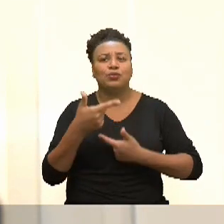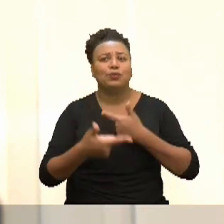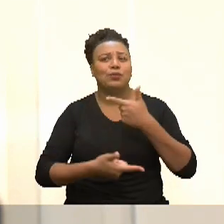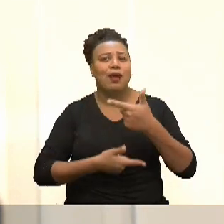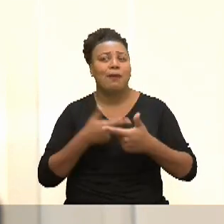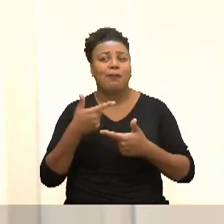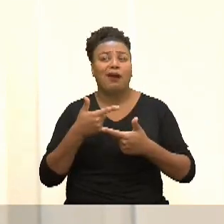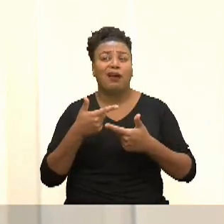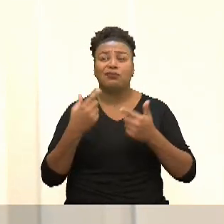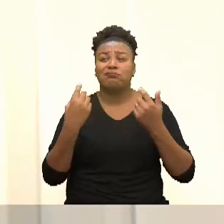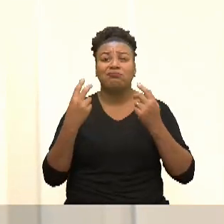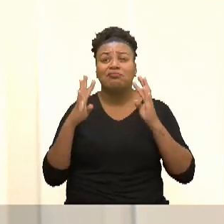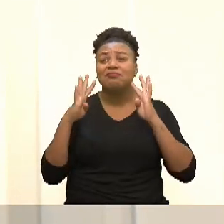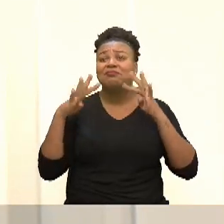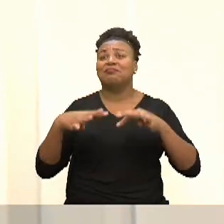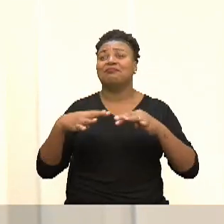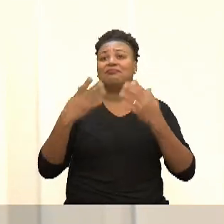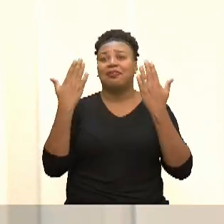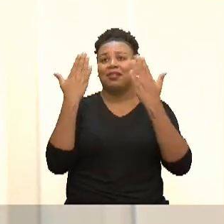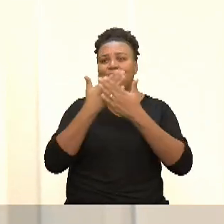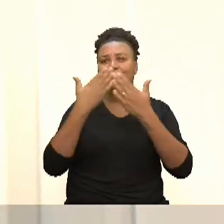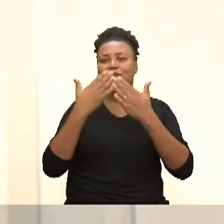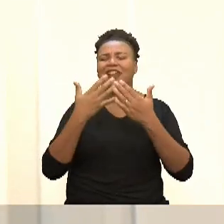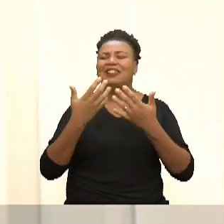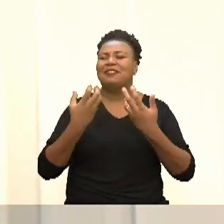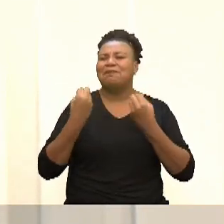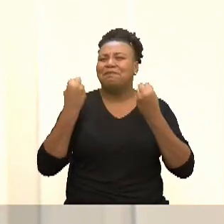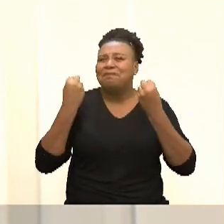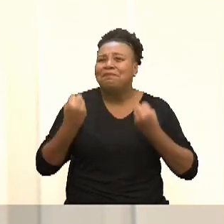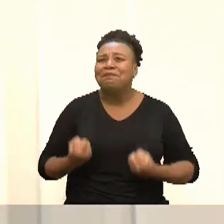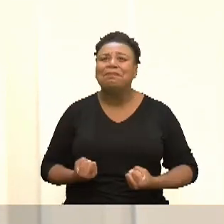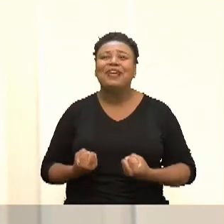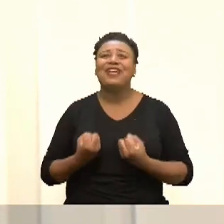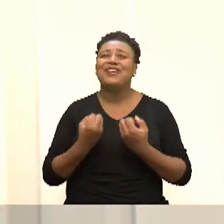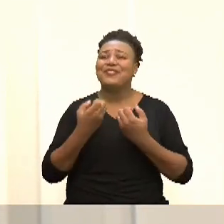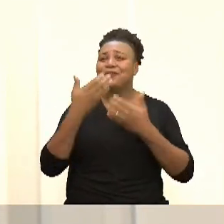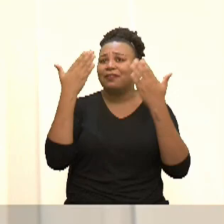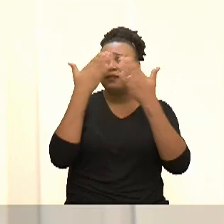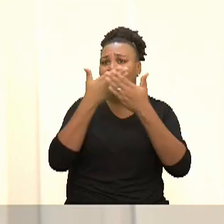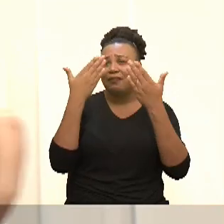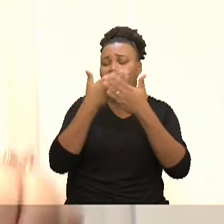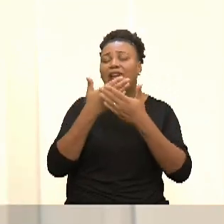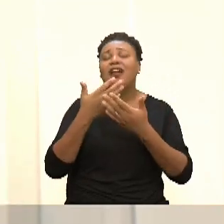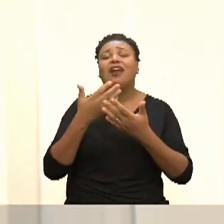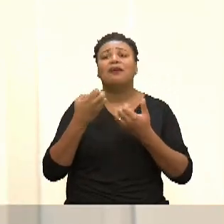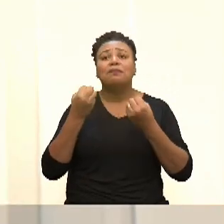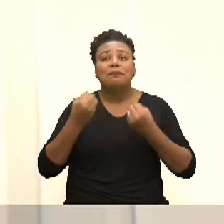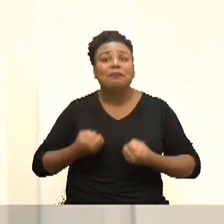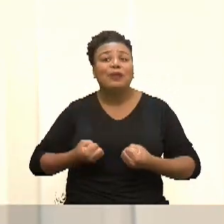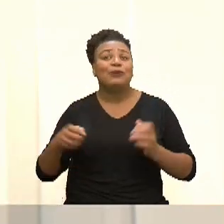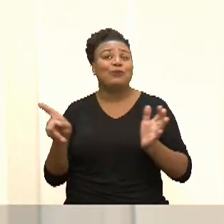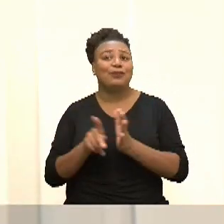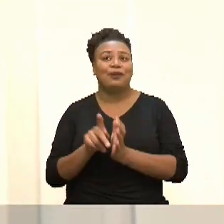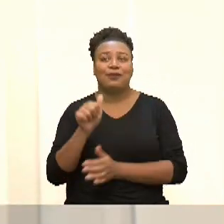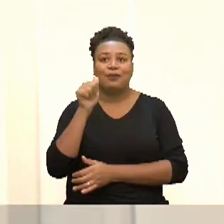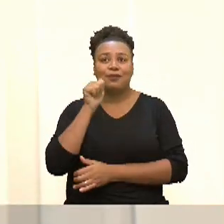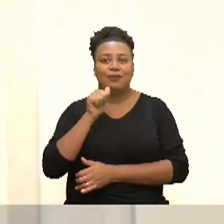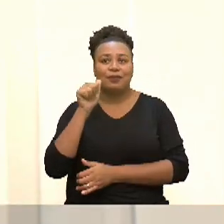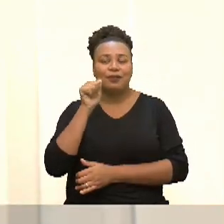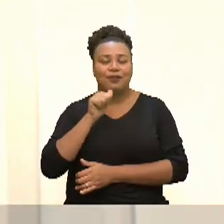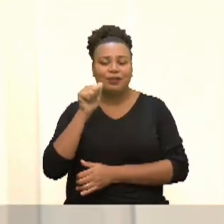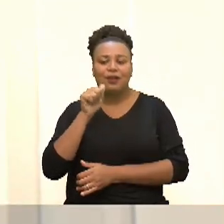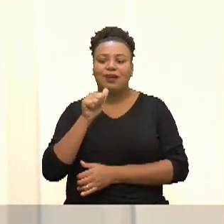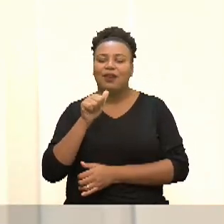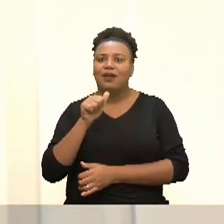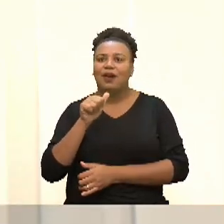invisibilizado, né, e uma carga invisível, o a gente chama de carga invisível da mulher, porque